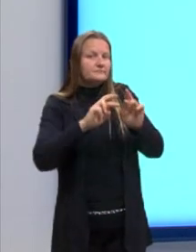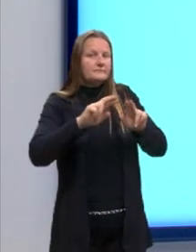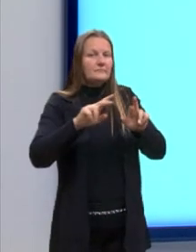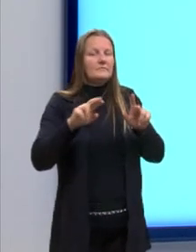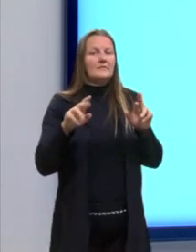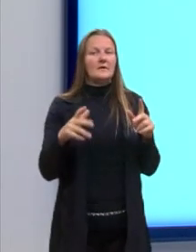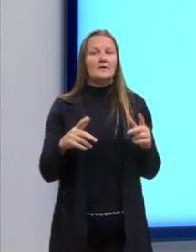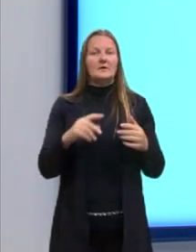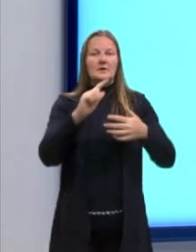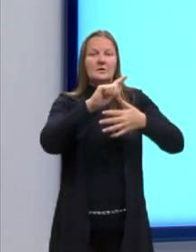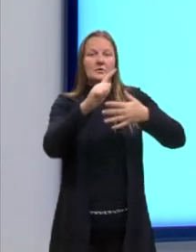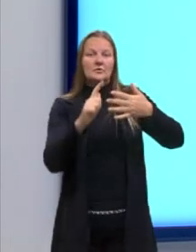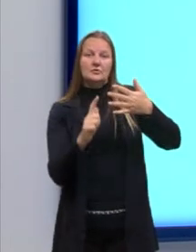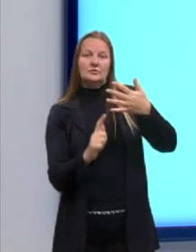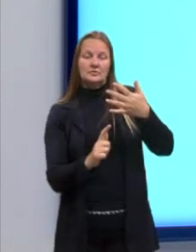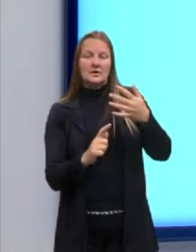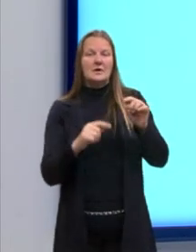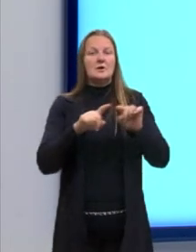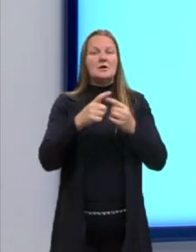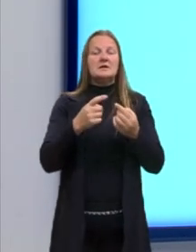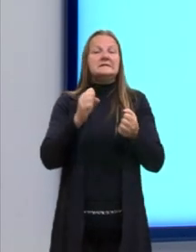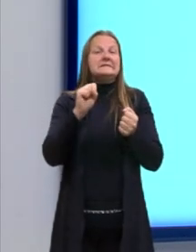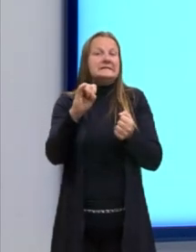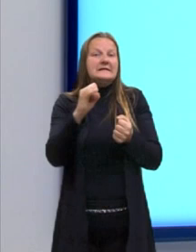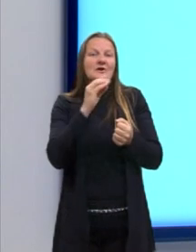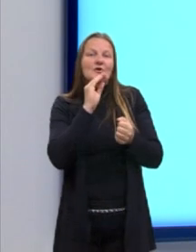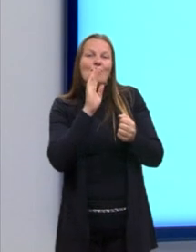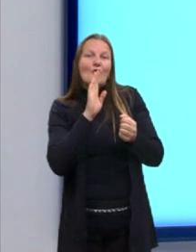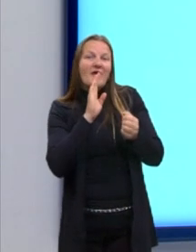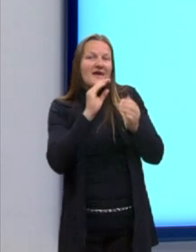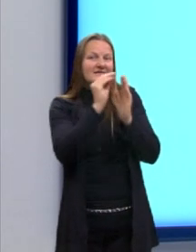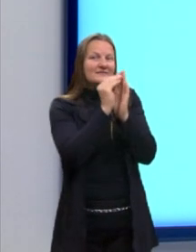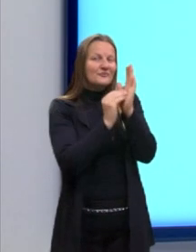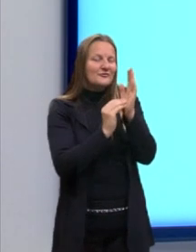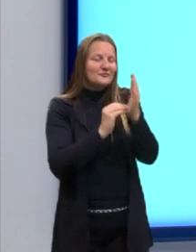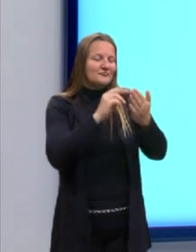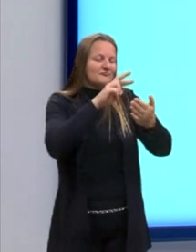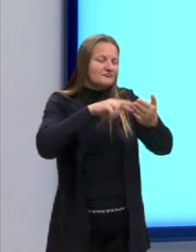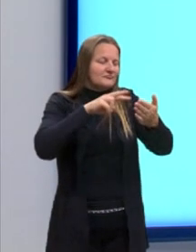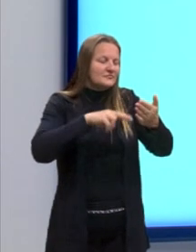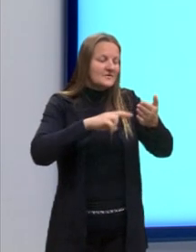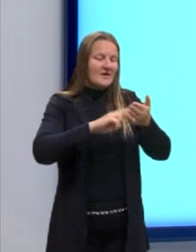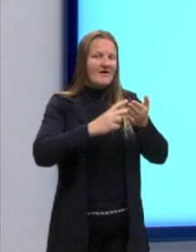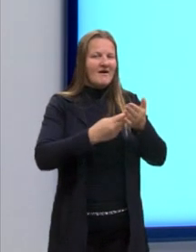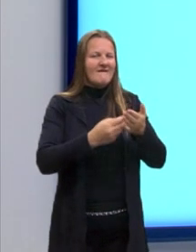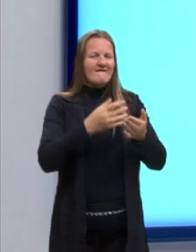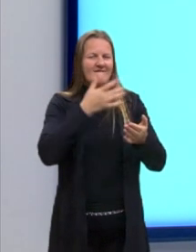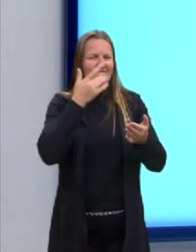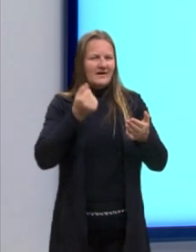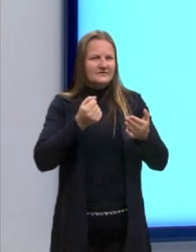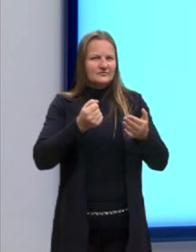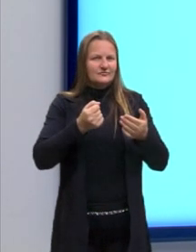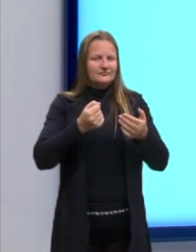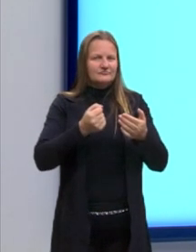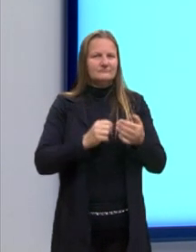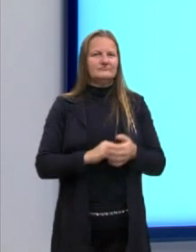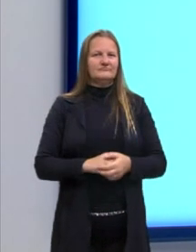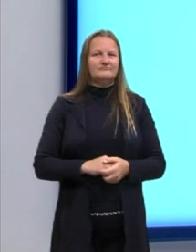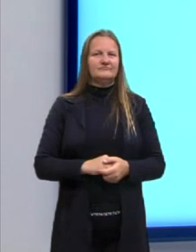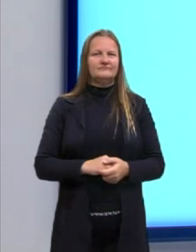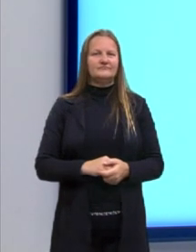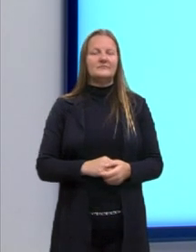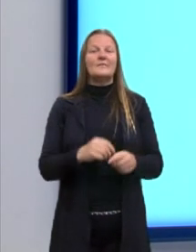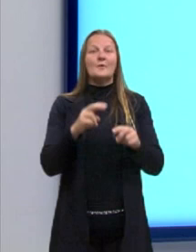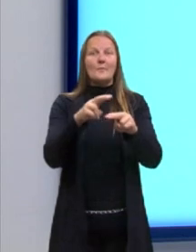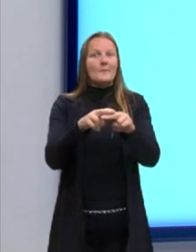conteúdos interpretativos, fica muito mais fácil e rápido fazer a interpretação na hora da prova. É para vocês lembrarem